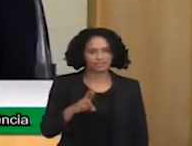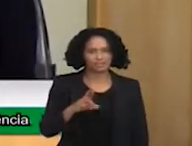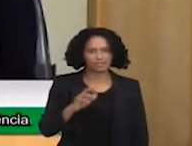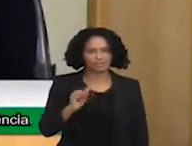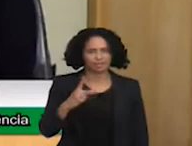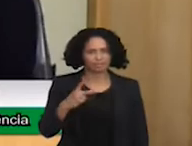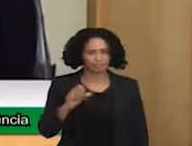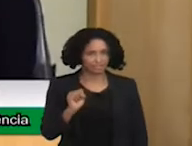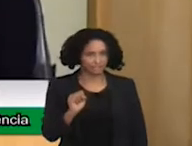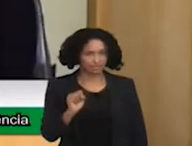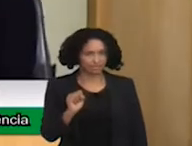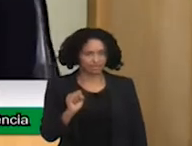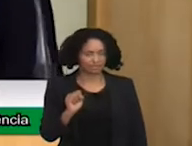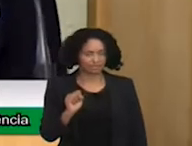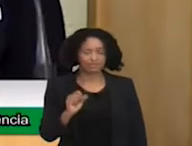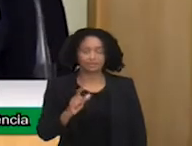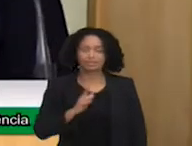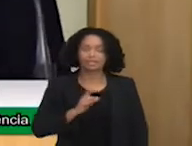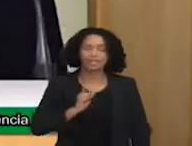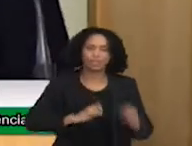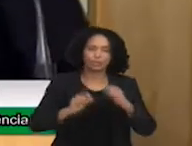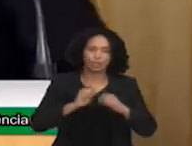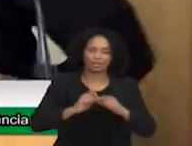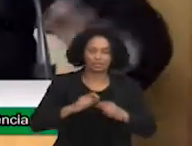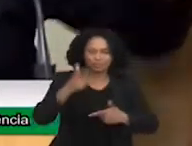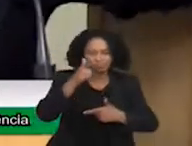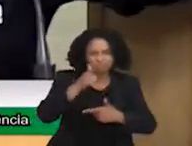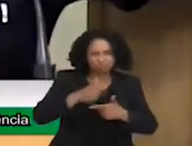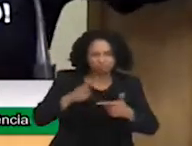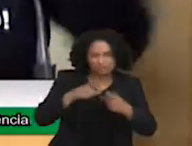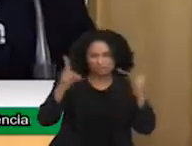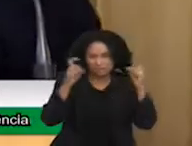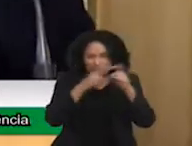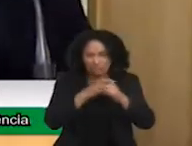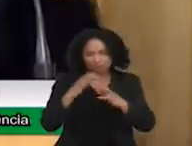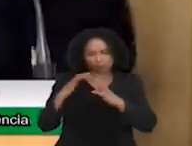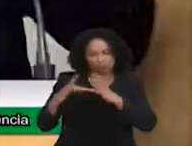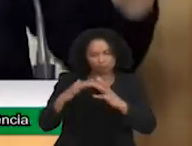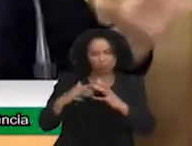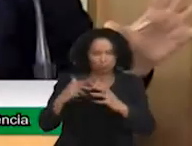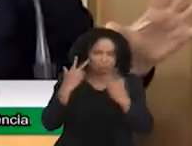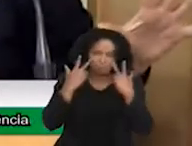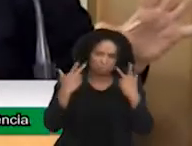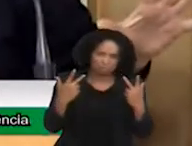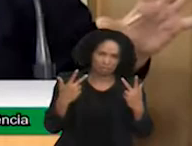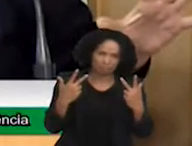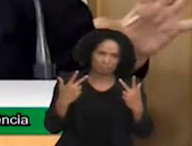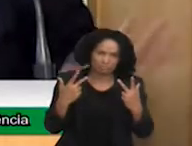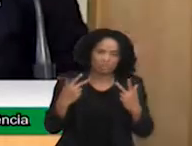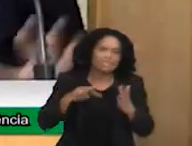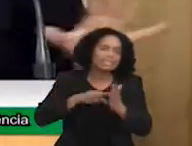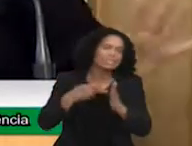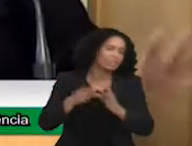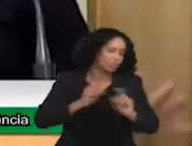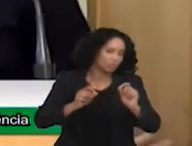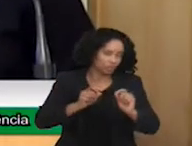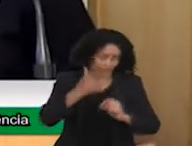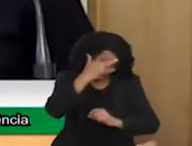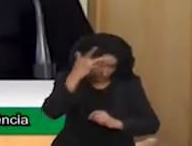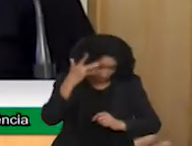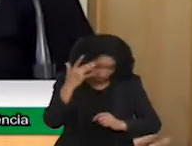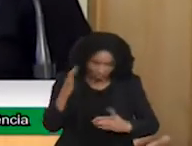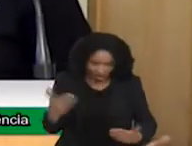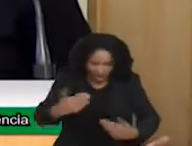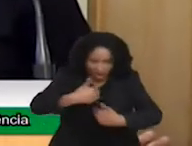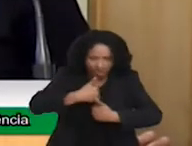mental comum. E aí o autista virou deficiente. Teve que mudar. E aonde que ele mudou